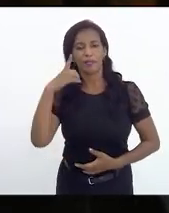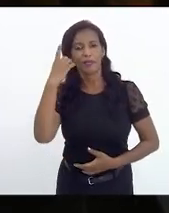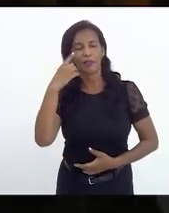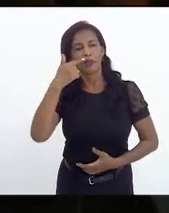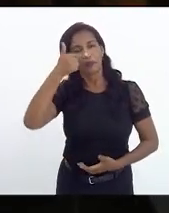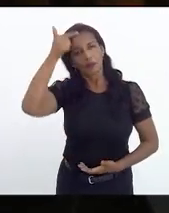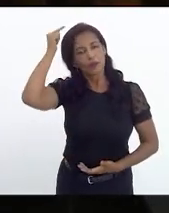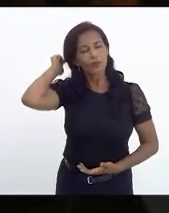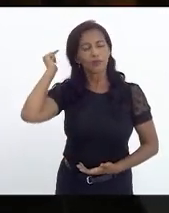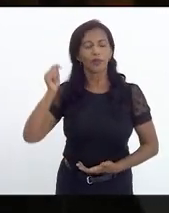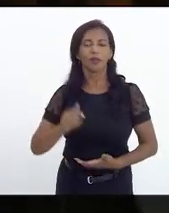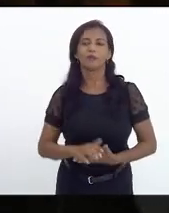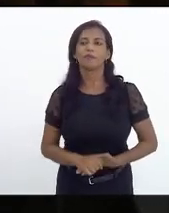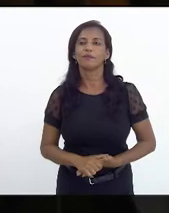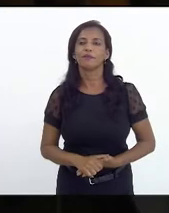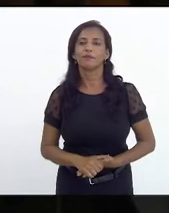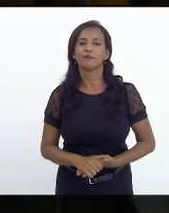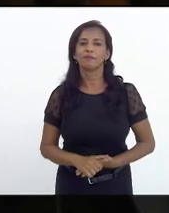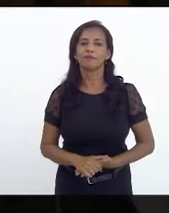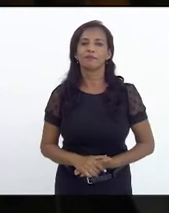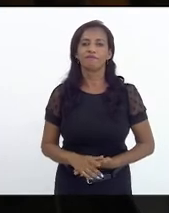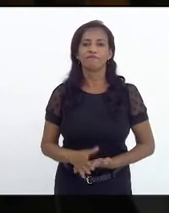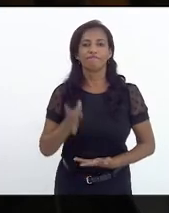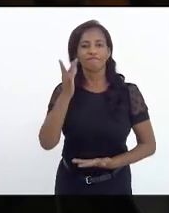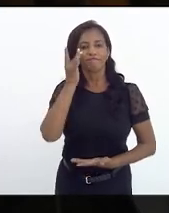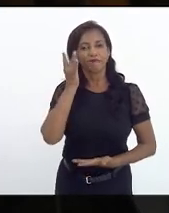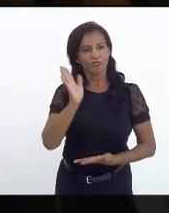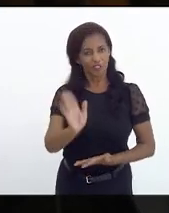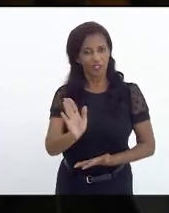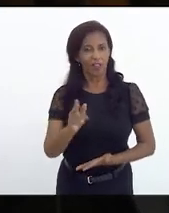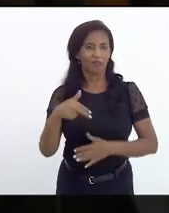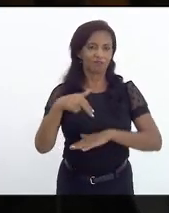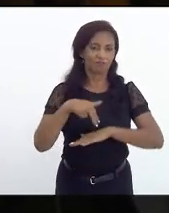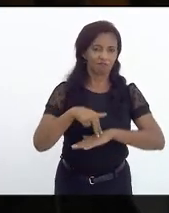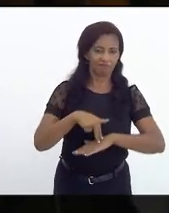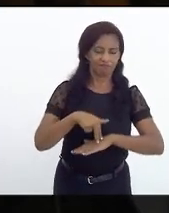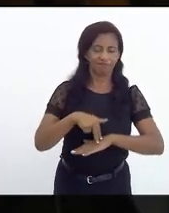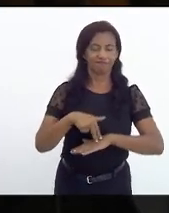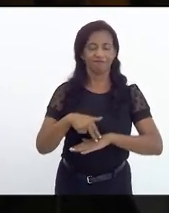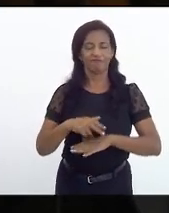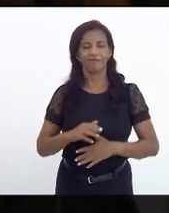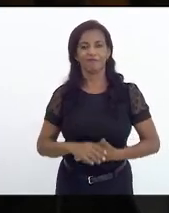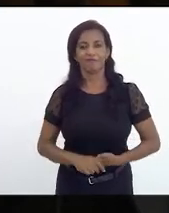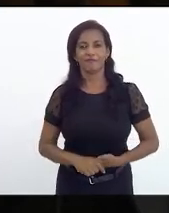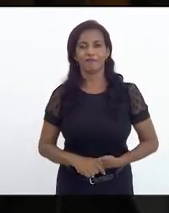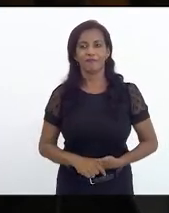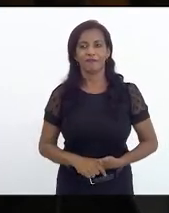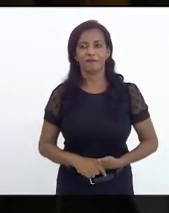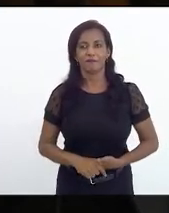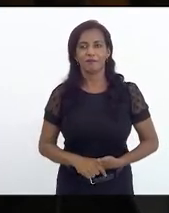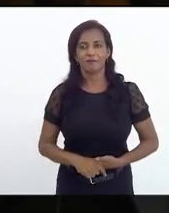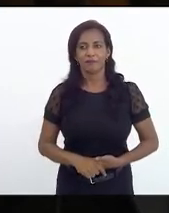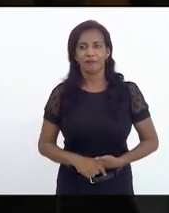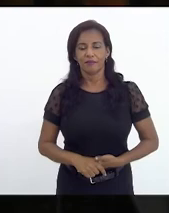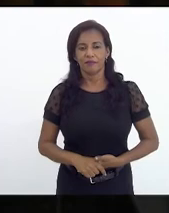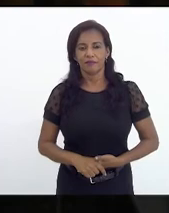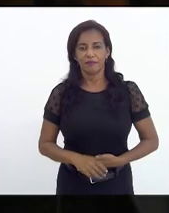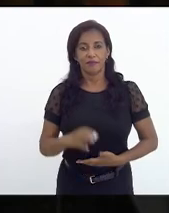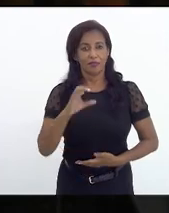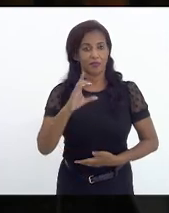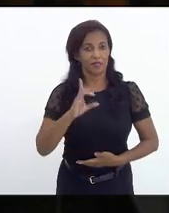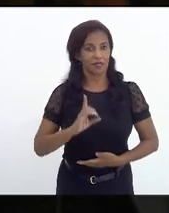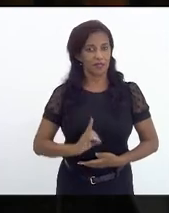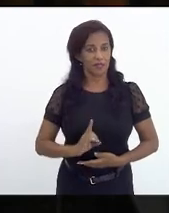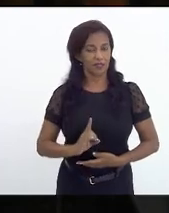Luiz Paulo, aqui presente em plenário que me antecedeu aqui na tribuna de oradores, cidadãs e